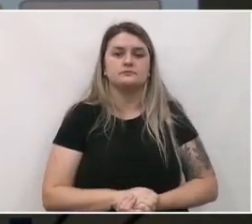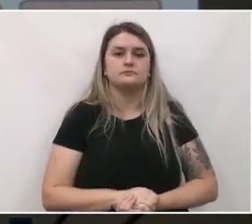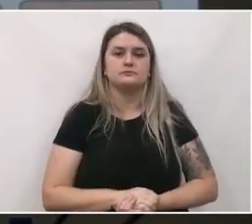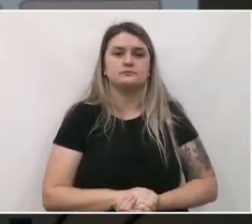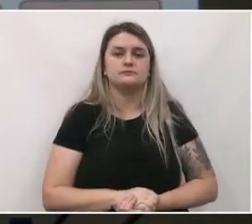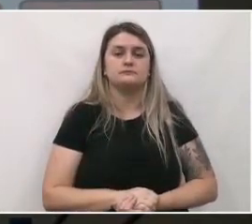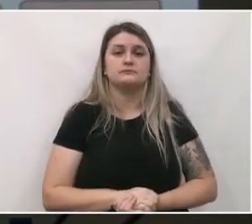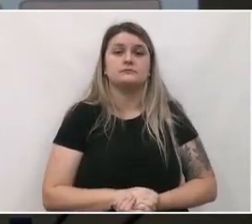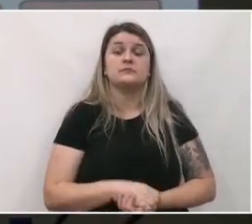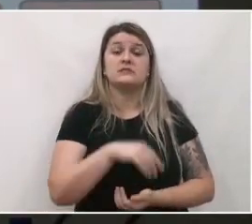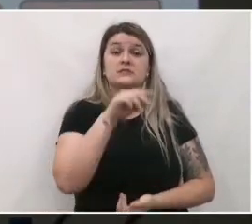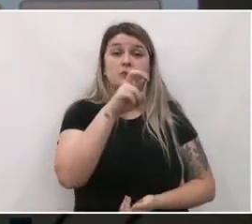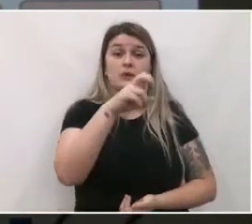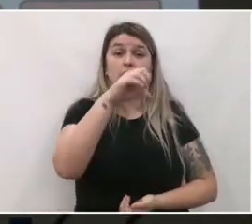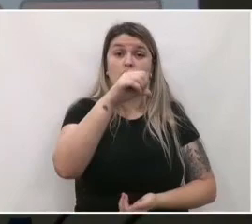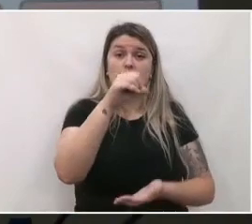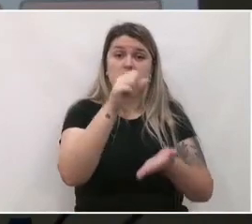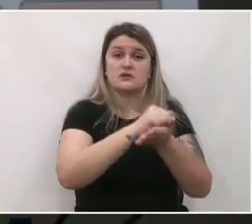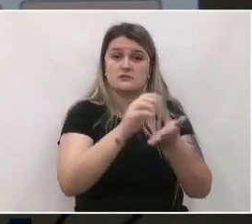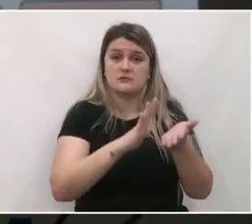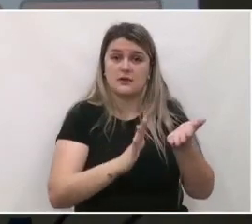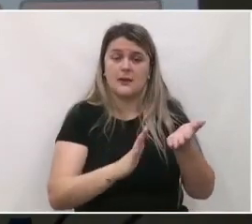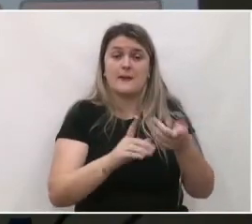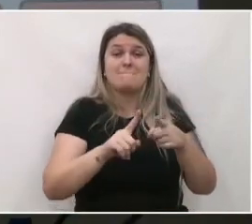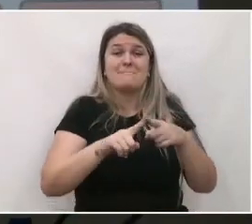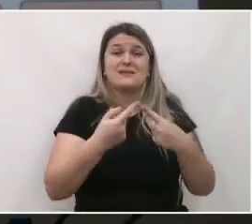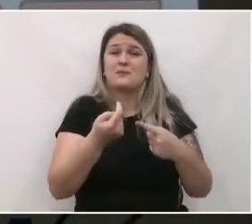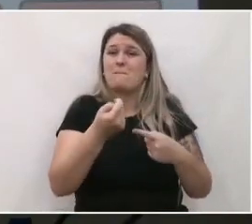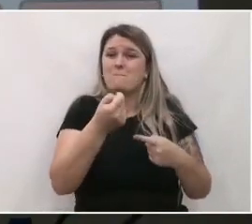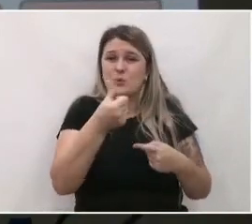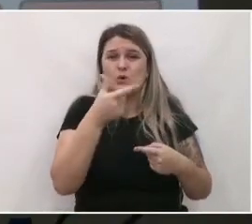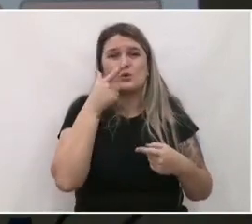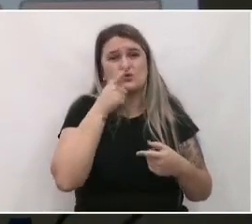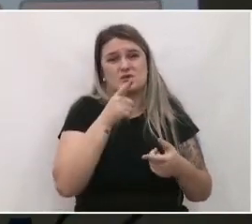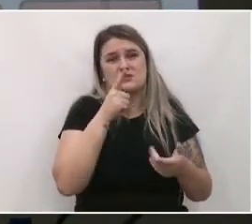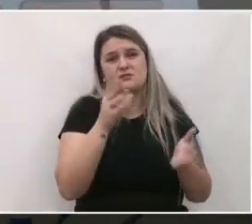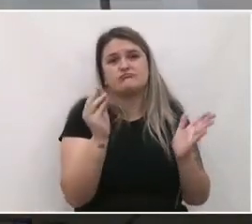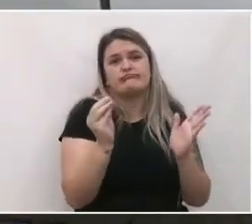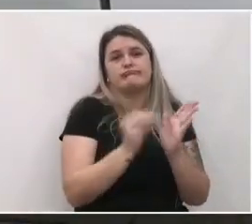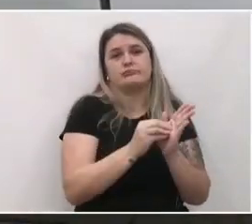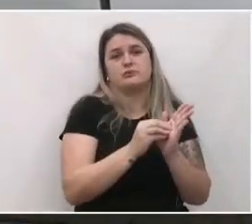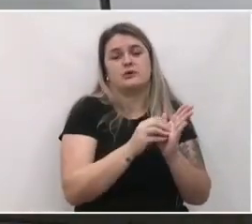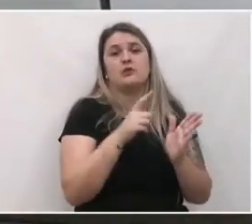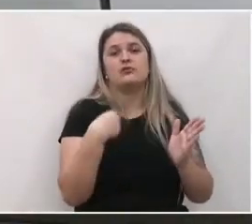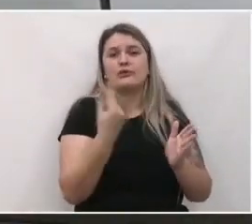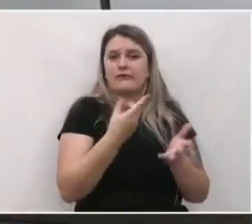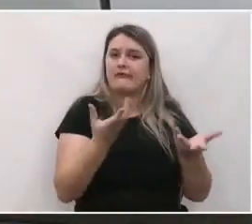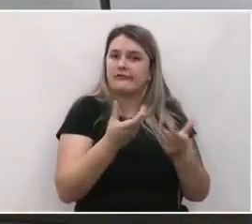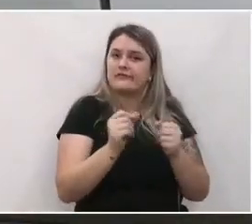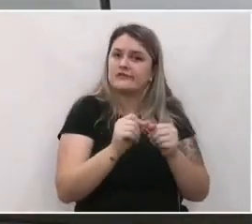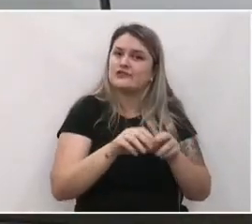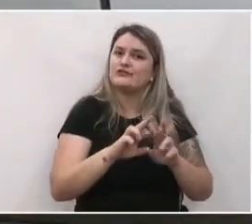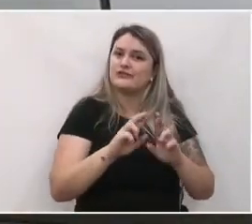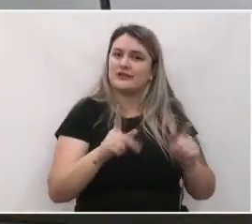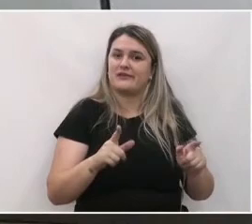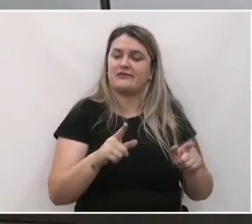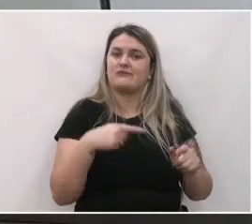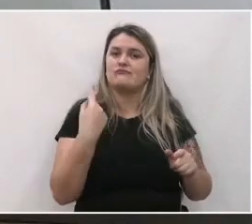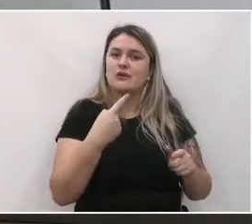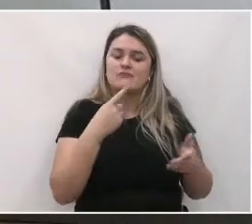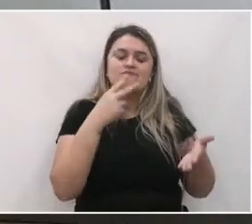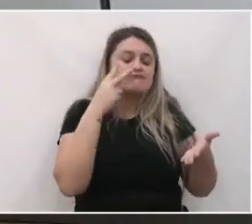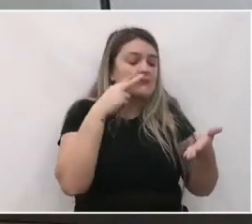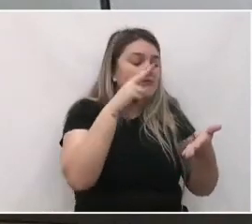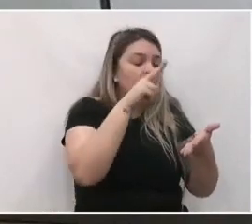Foram 59 ações, mas poucas foram implementadas e a gente quer fazer diferente. A gente quer que a revisão propicie